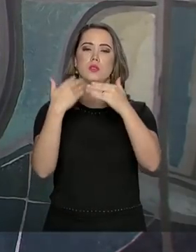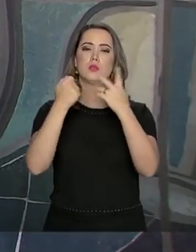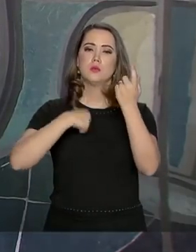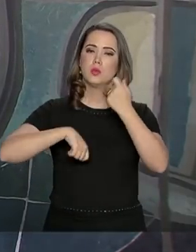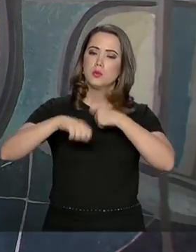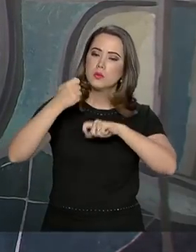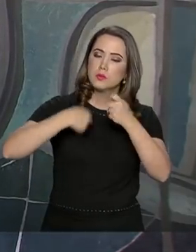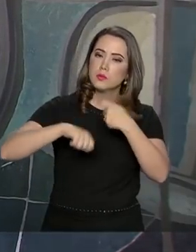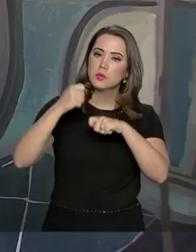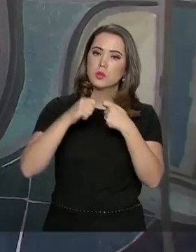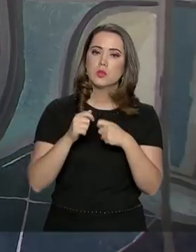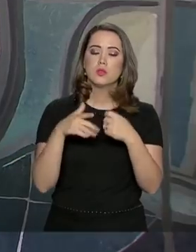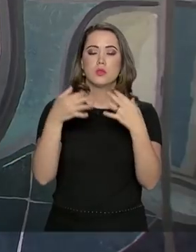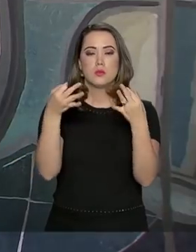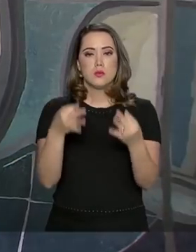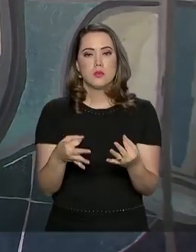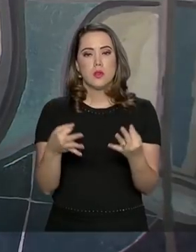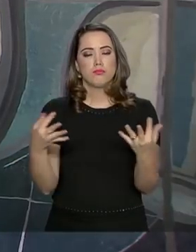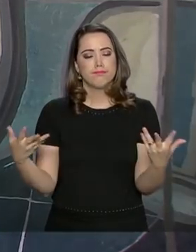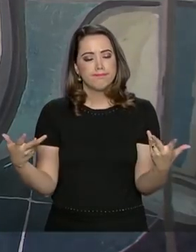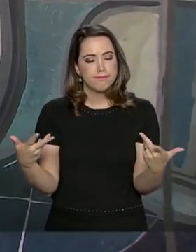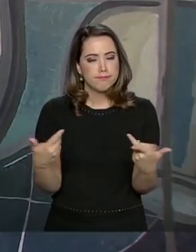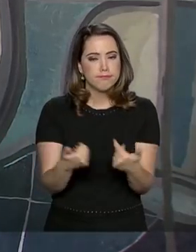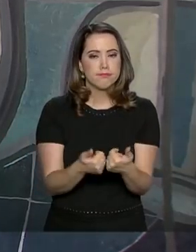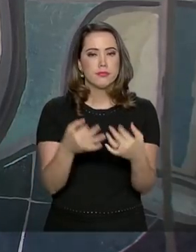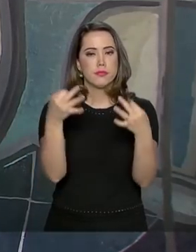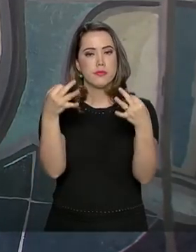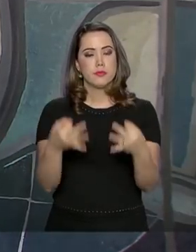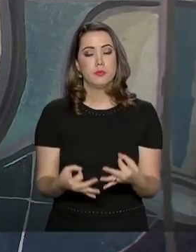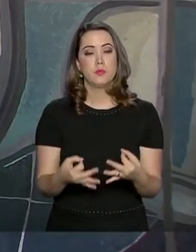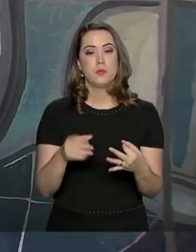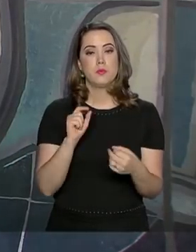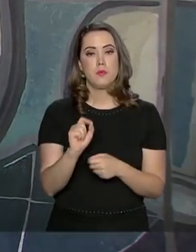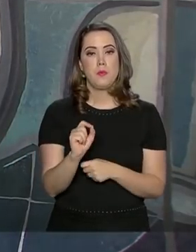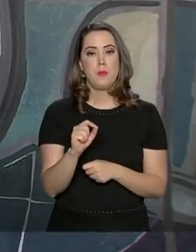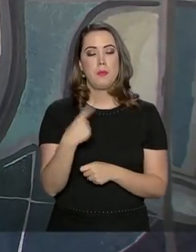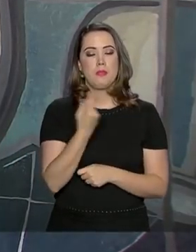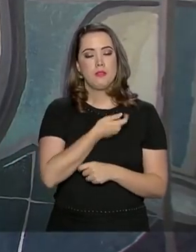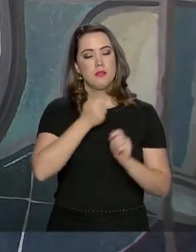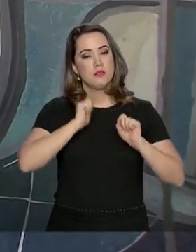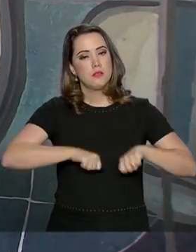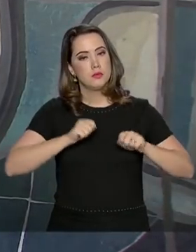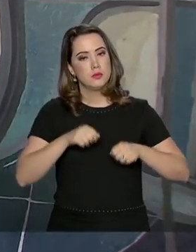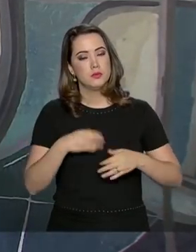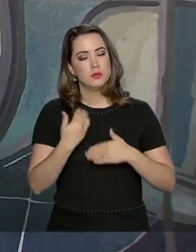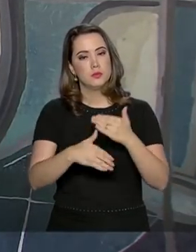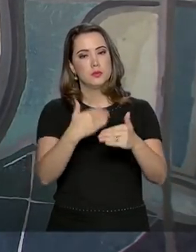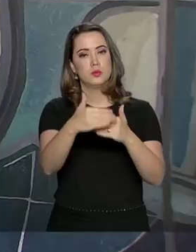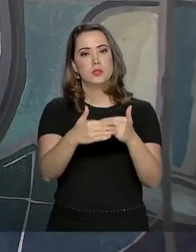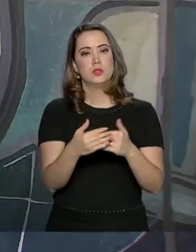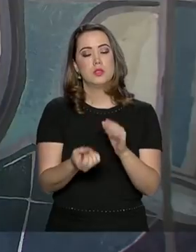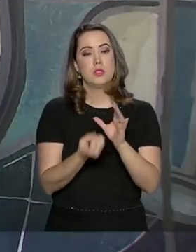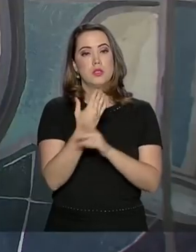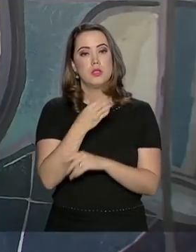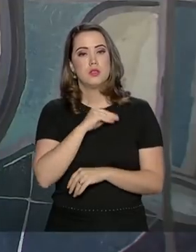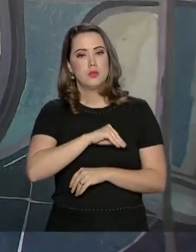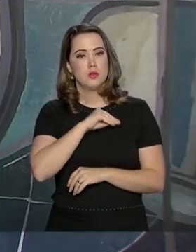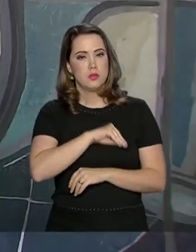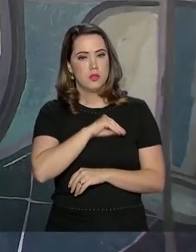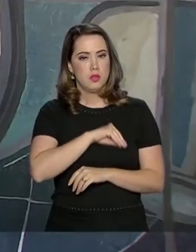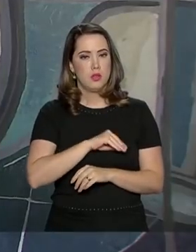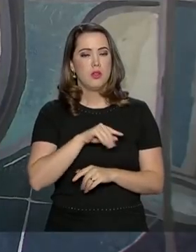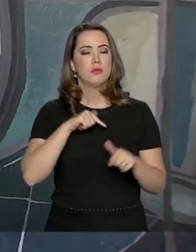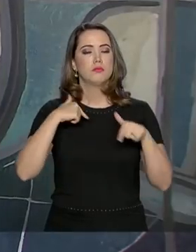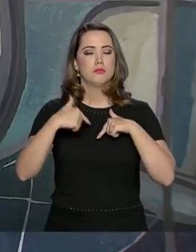econômico de forma sustentada, de maneira que a gente possa assegurar geração de renda, geração de